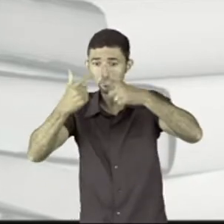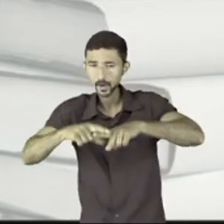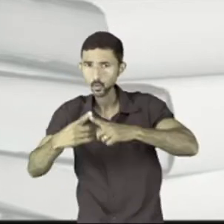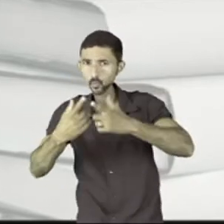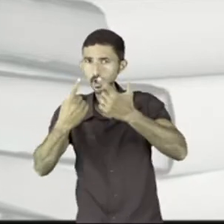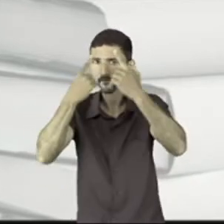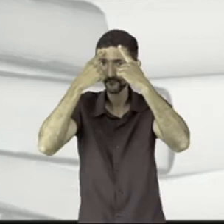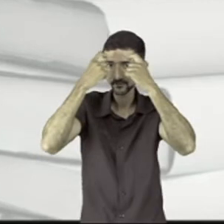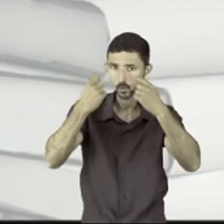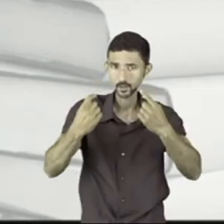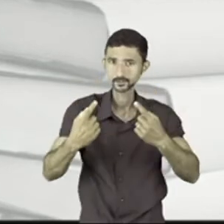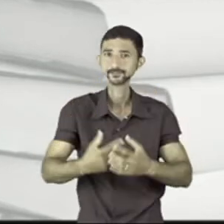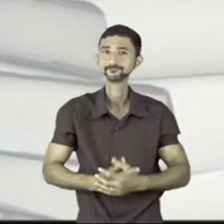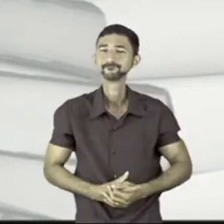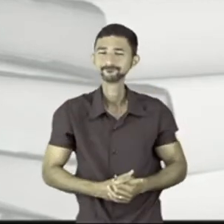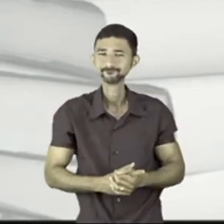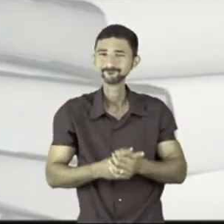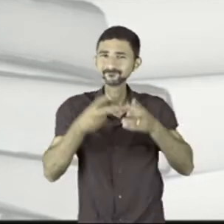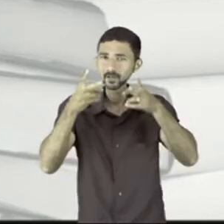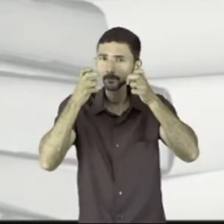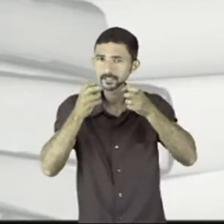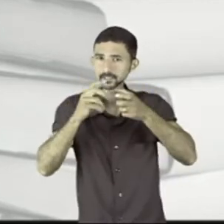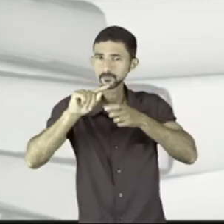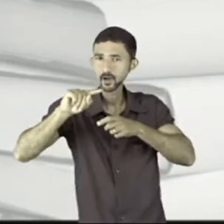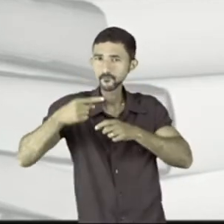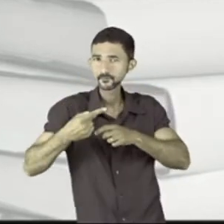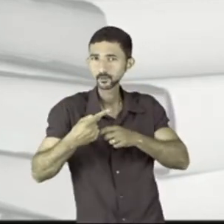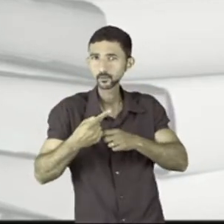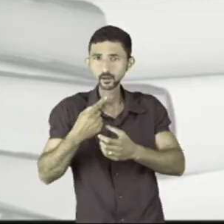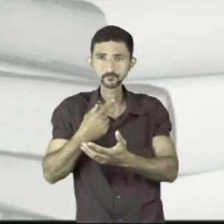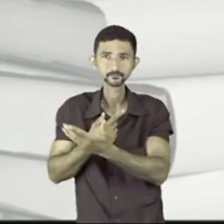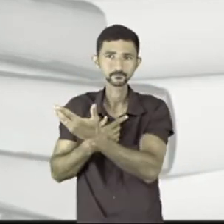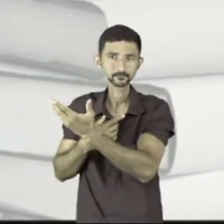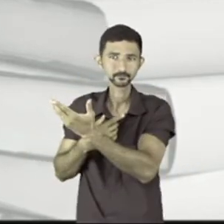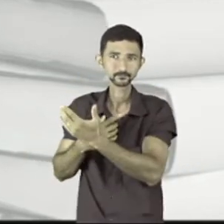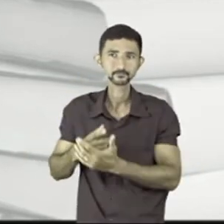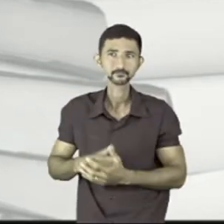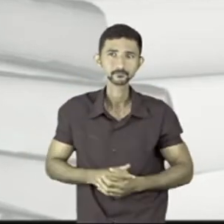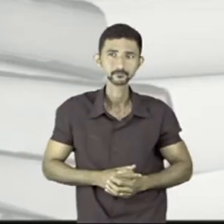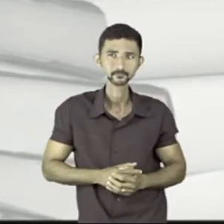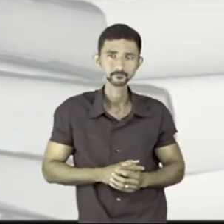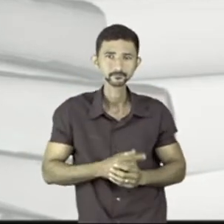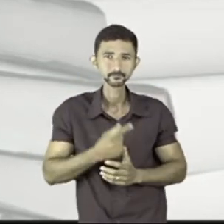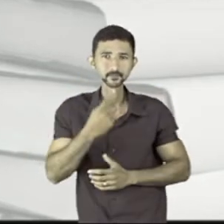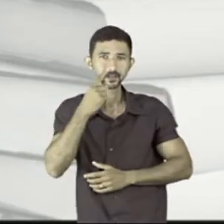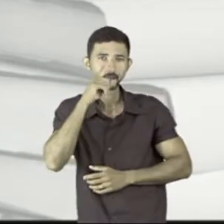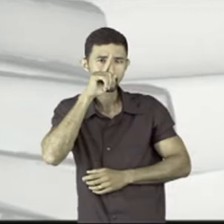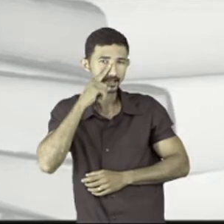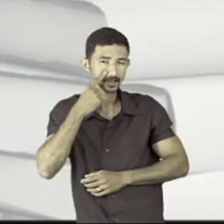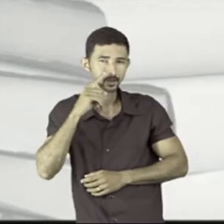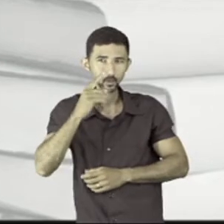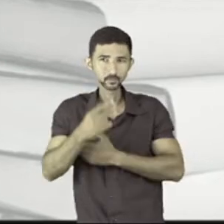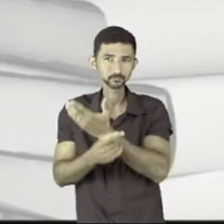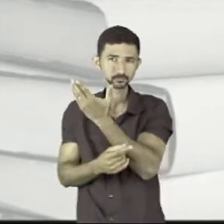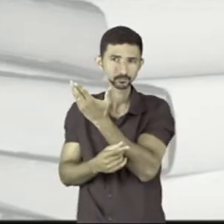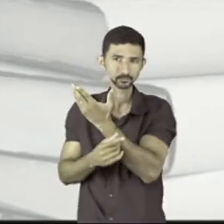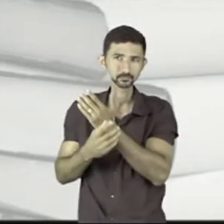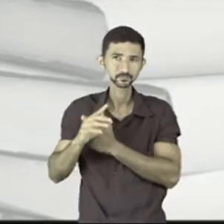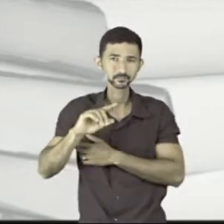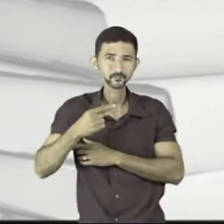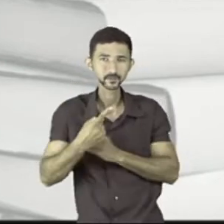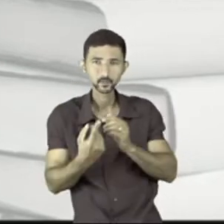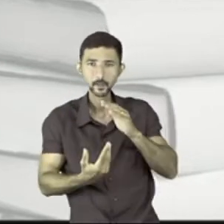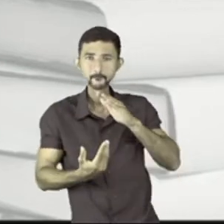de temor constante. Percebeu como a vírgula bem aqui, marcadinha amarelo para você, ela sinaliza uma